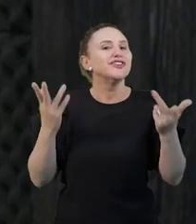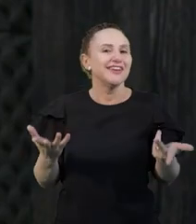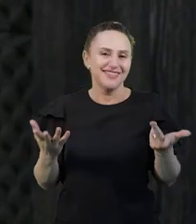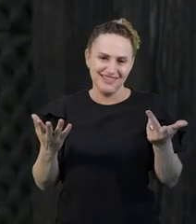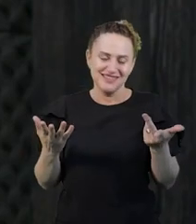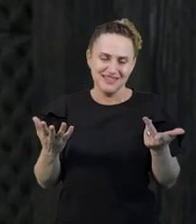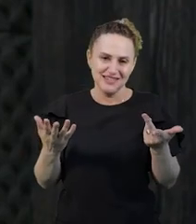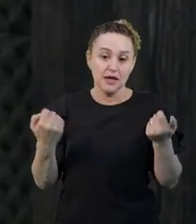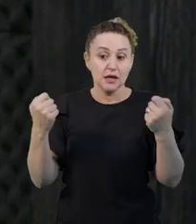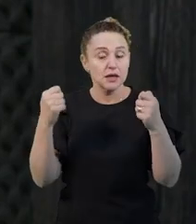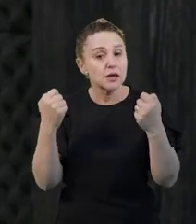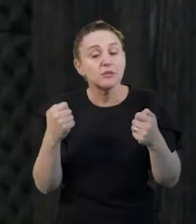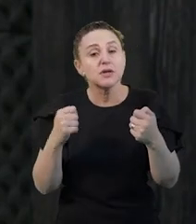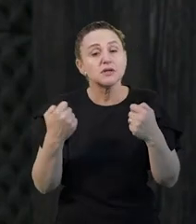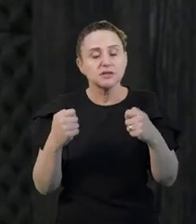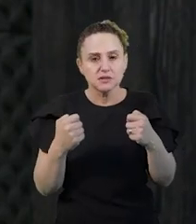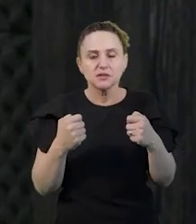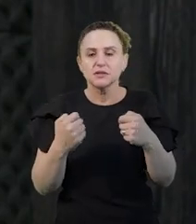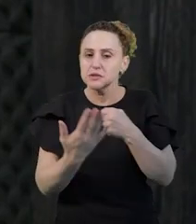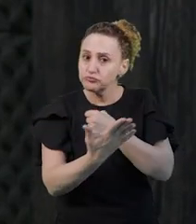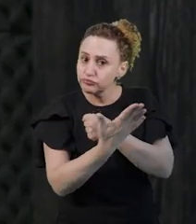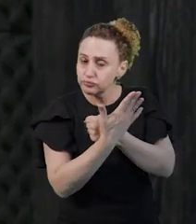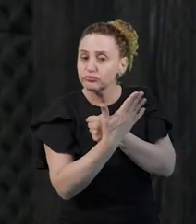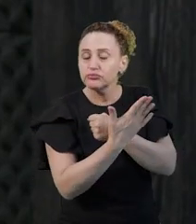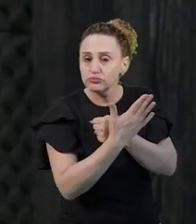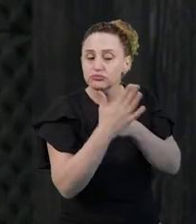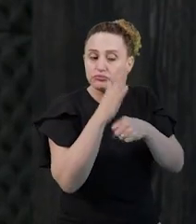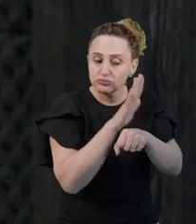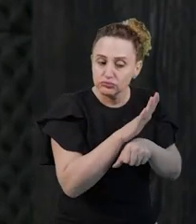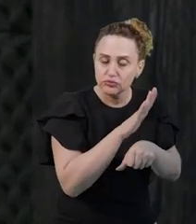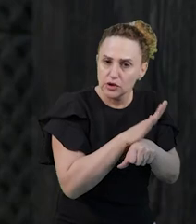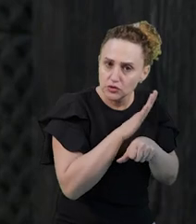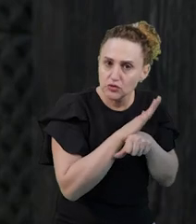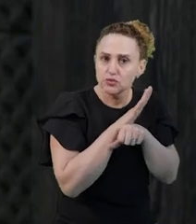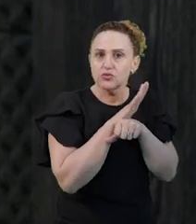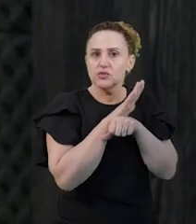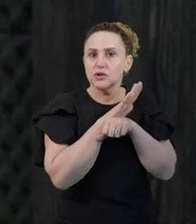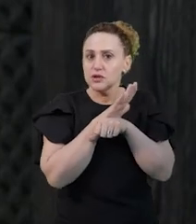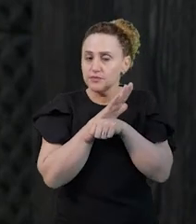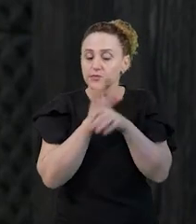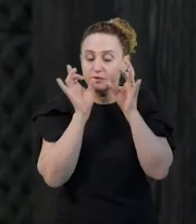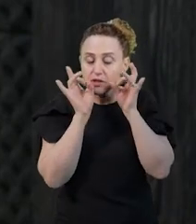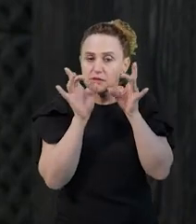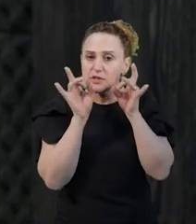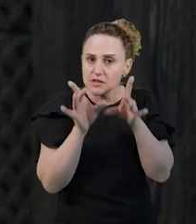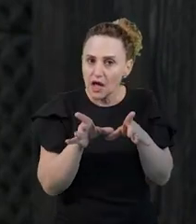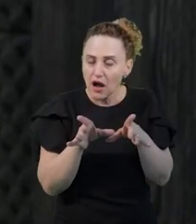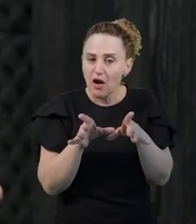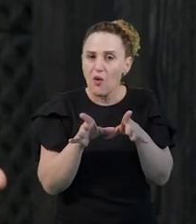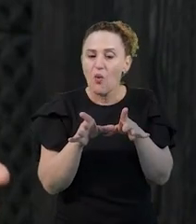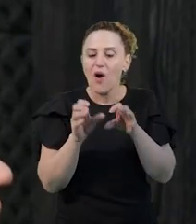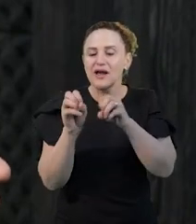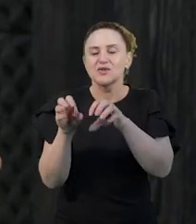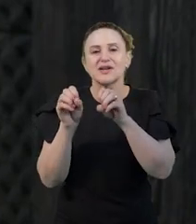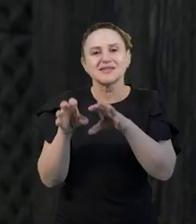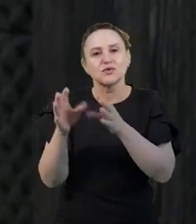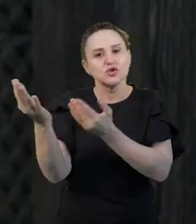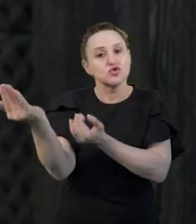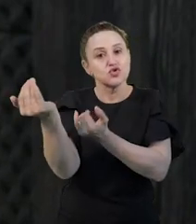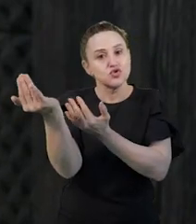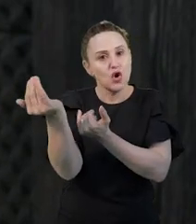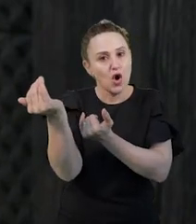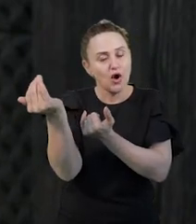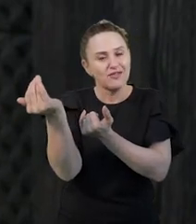precisa de outros tipos de atendimento, a educação de jovens e adultos,